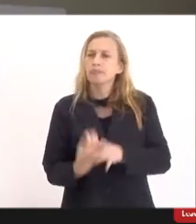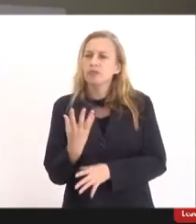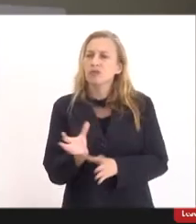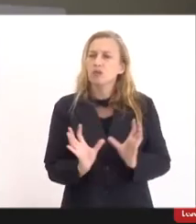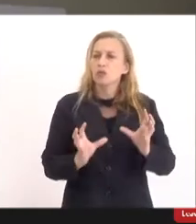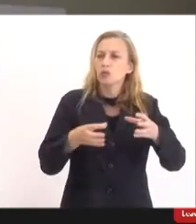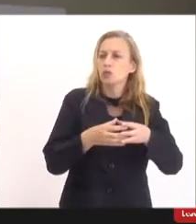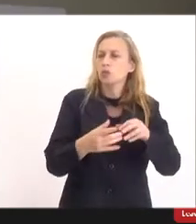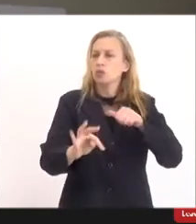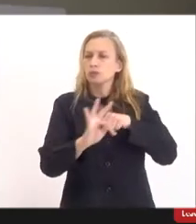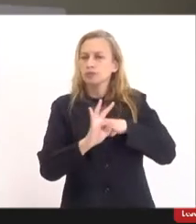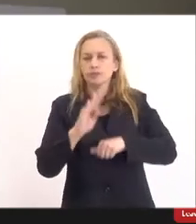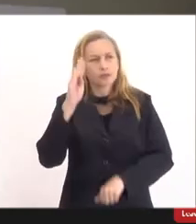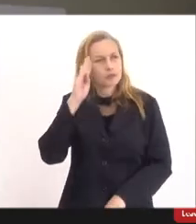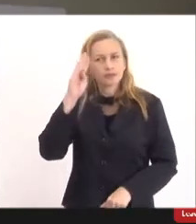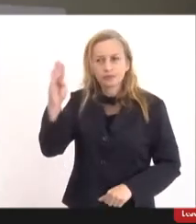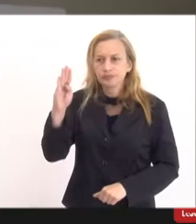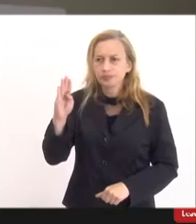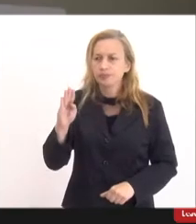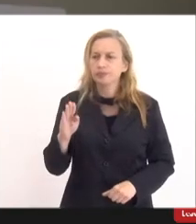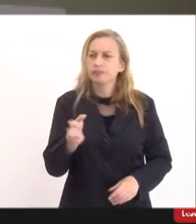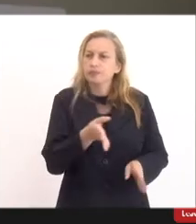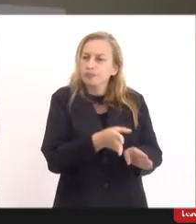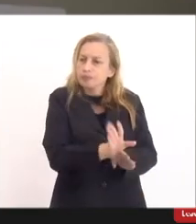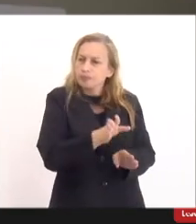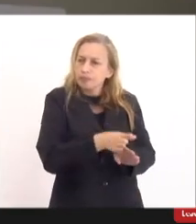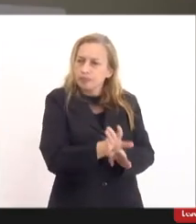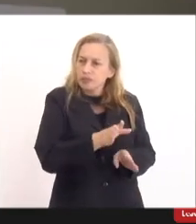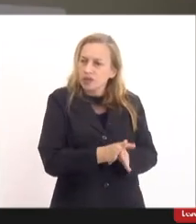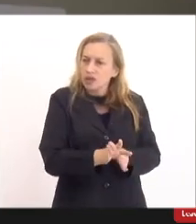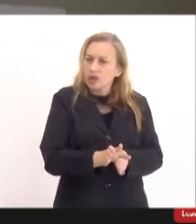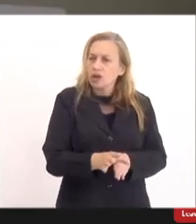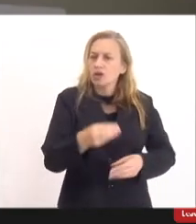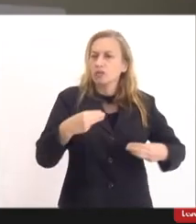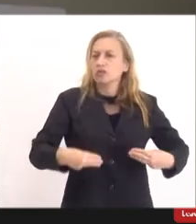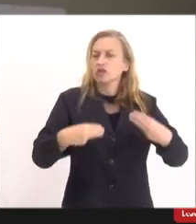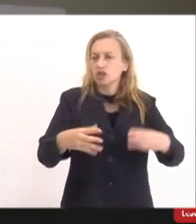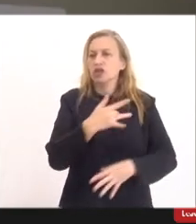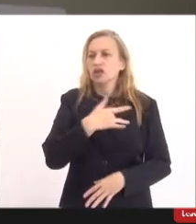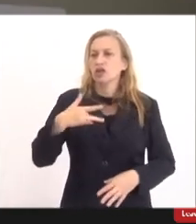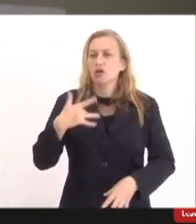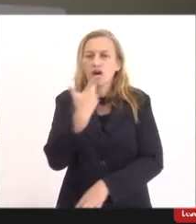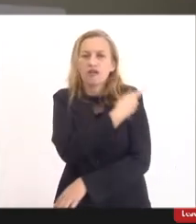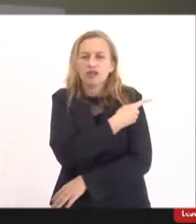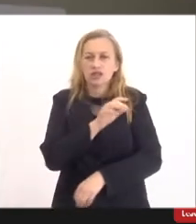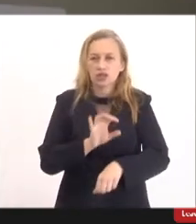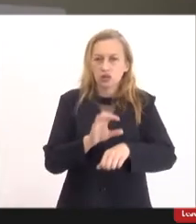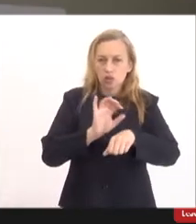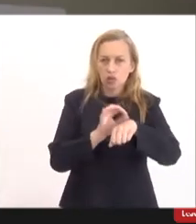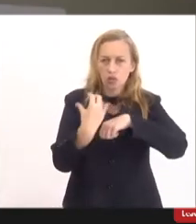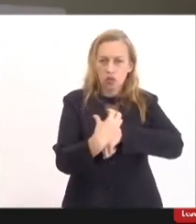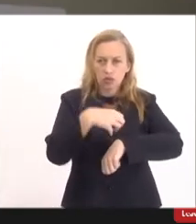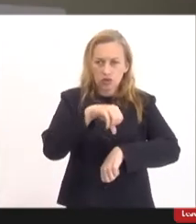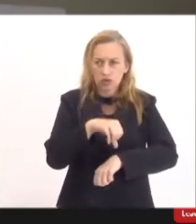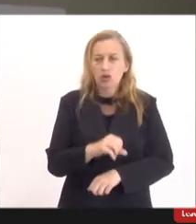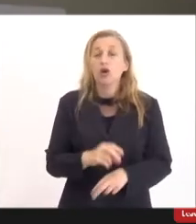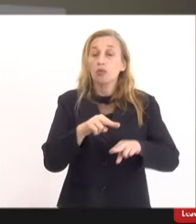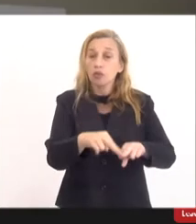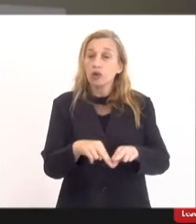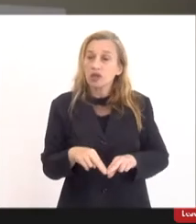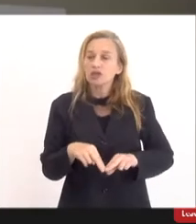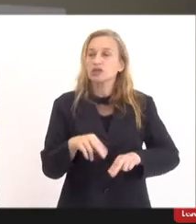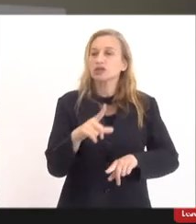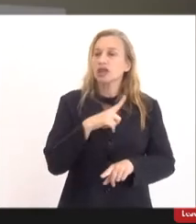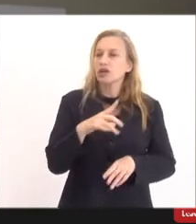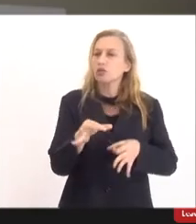técnico específico para aconselhar o Ministério da Saúde em relação à vacina Covid. Então, por isso, a gente tem